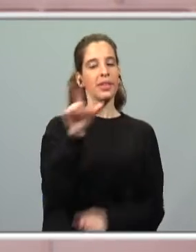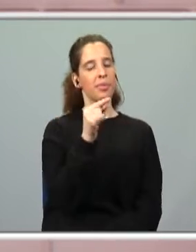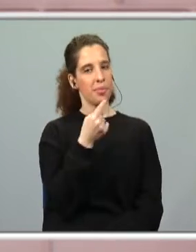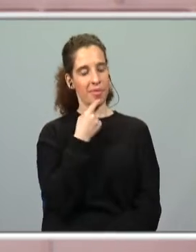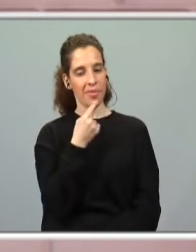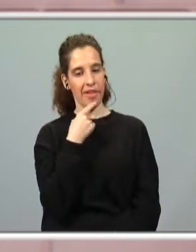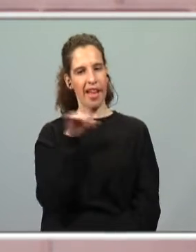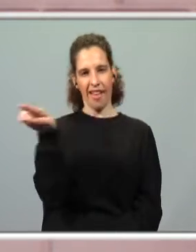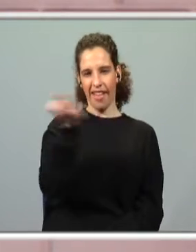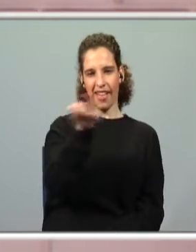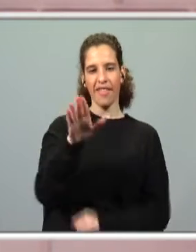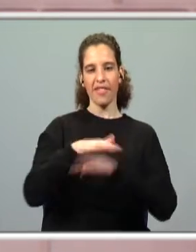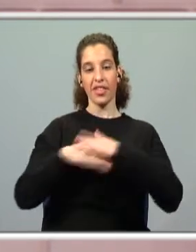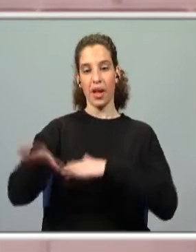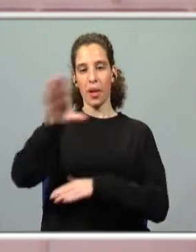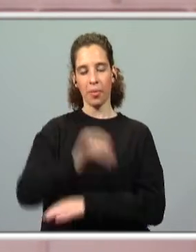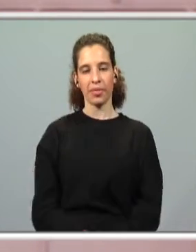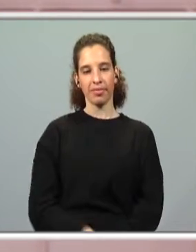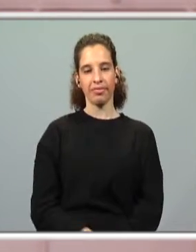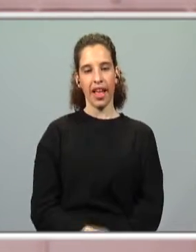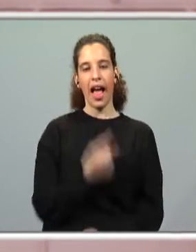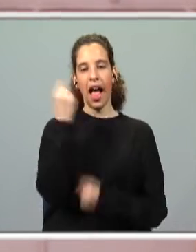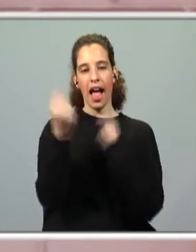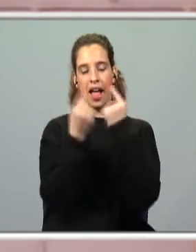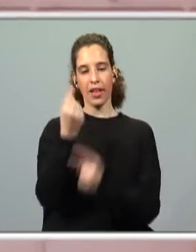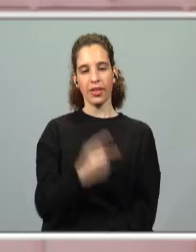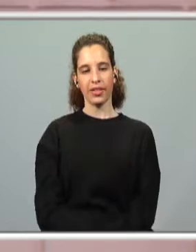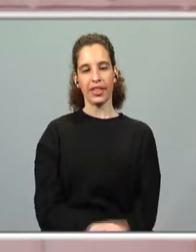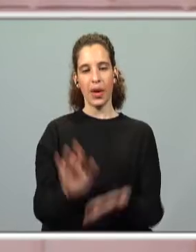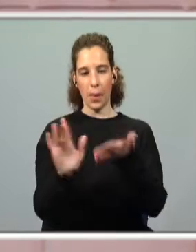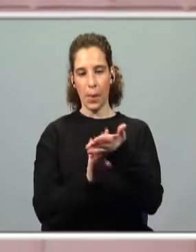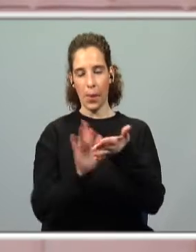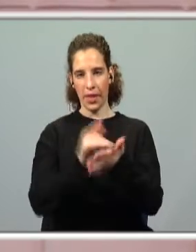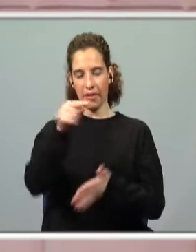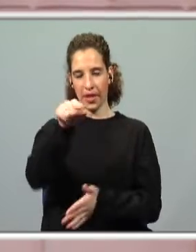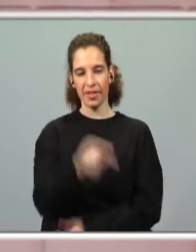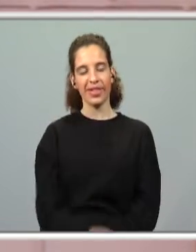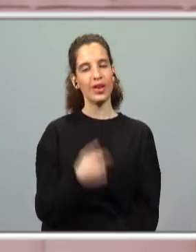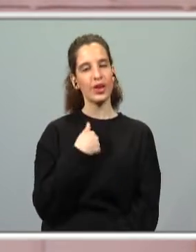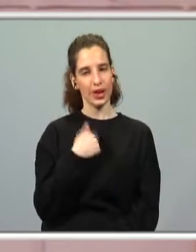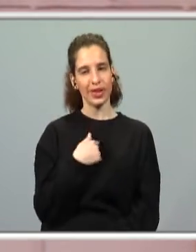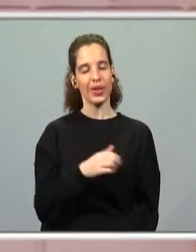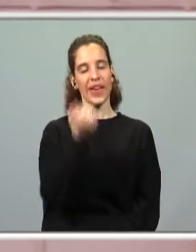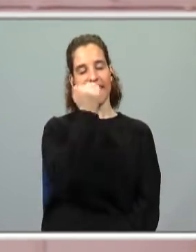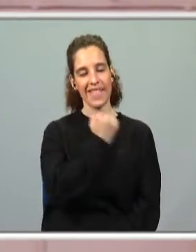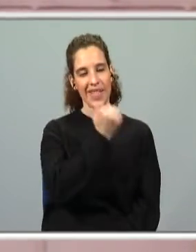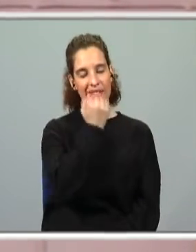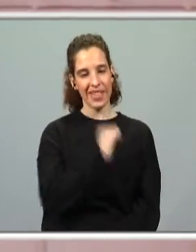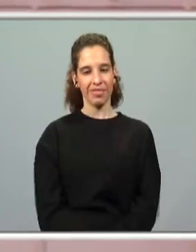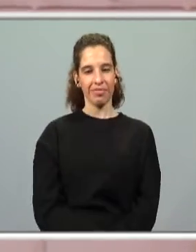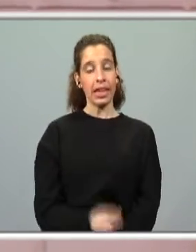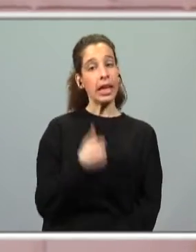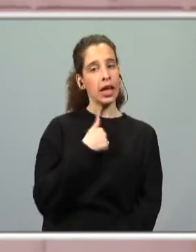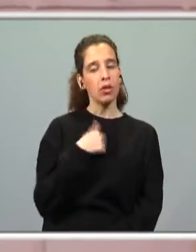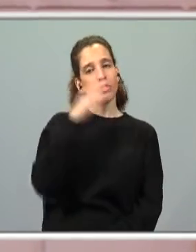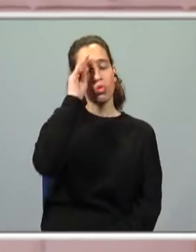já percebi que desse lado até fizeram mais. Já percebi que alguns de vocês têm aí o livro desse lado. E eu fico muito contente. Eu